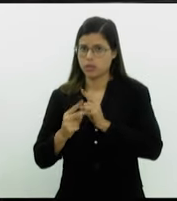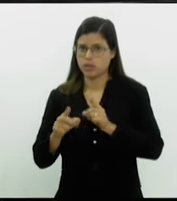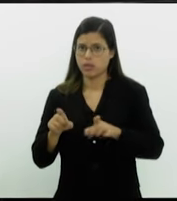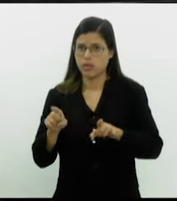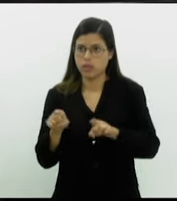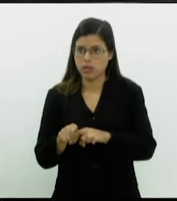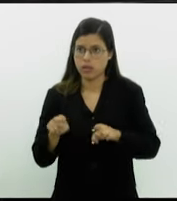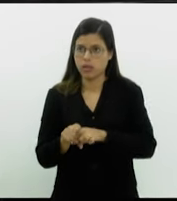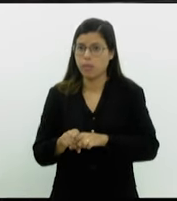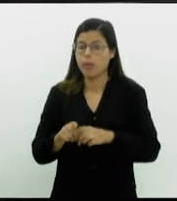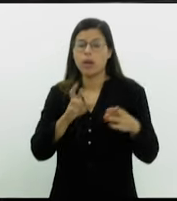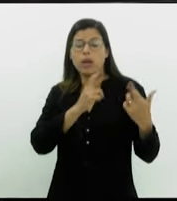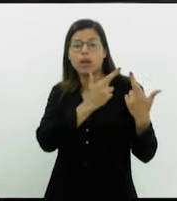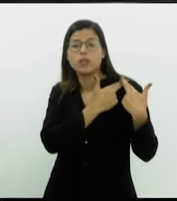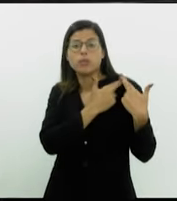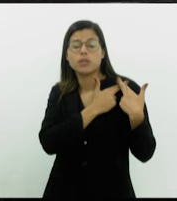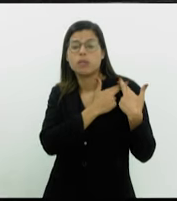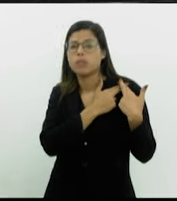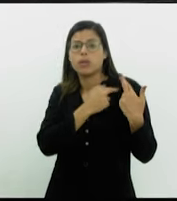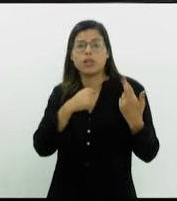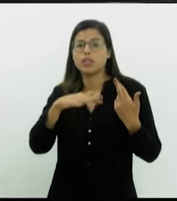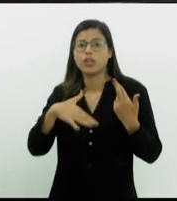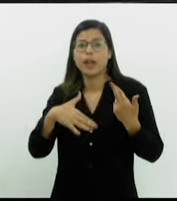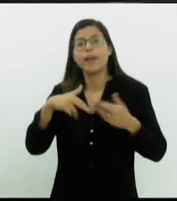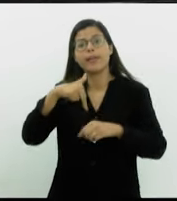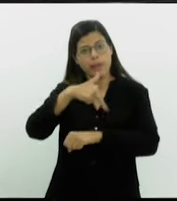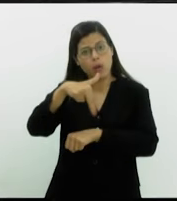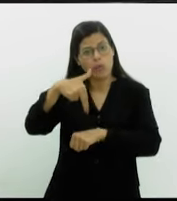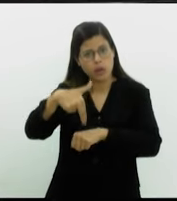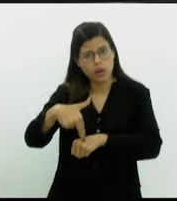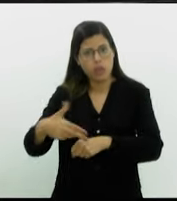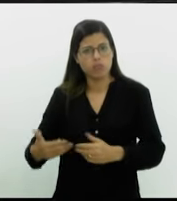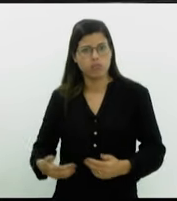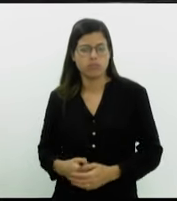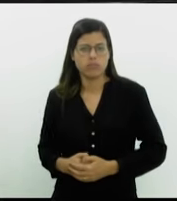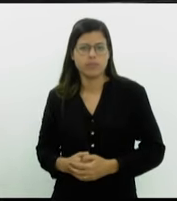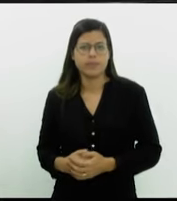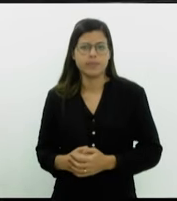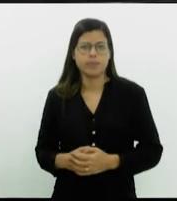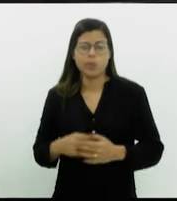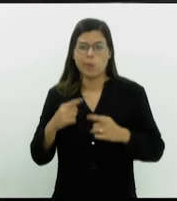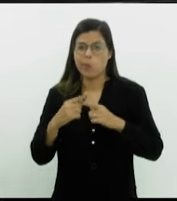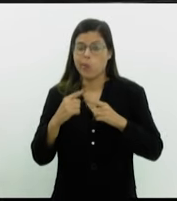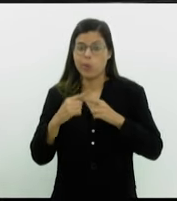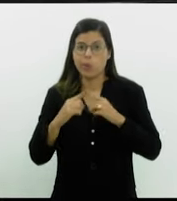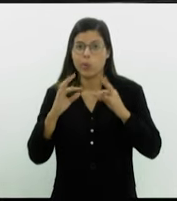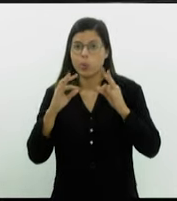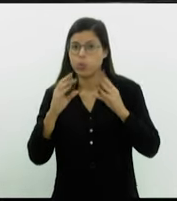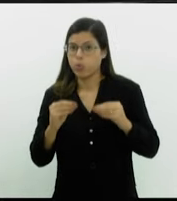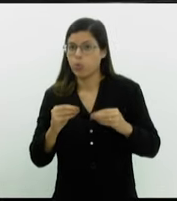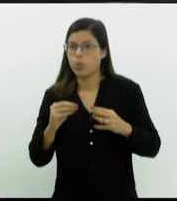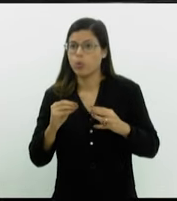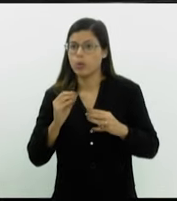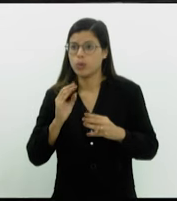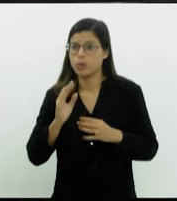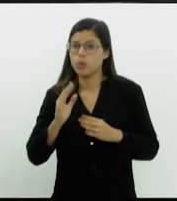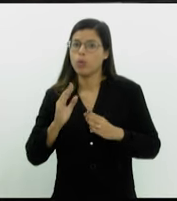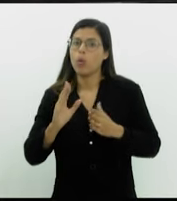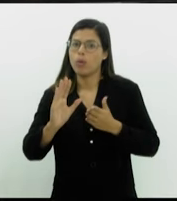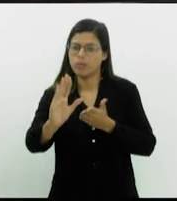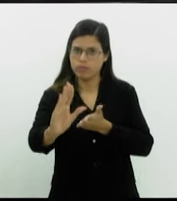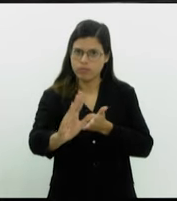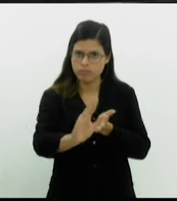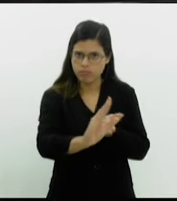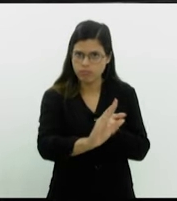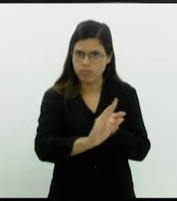de responsabilidade da União, porque tudo isso foi repassado da União